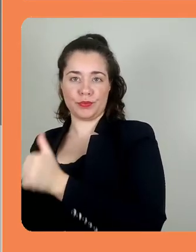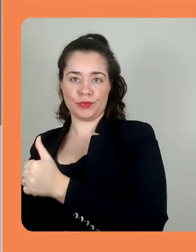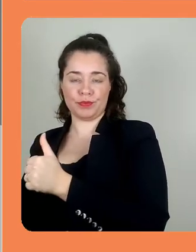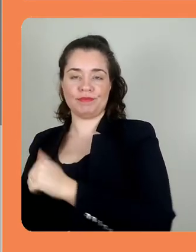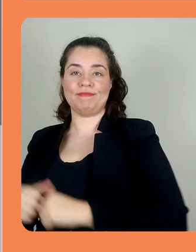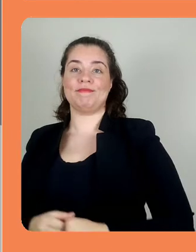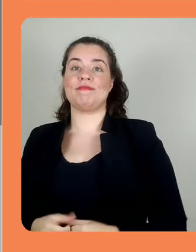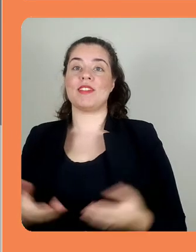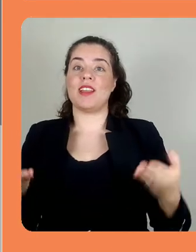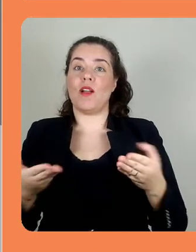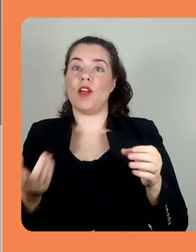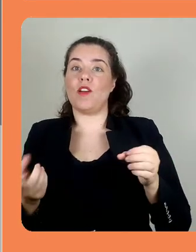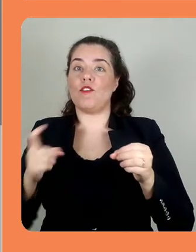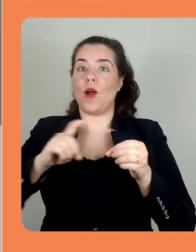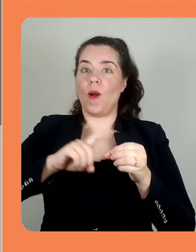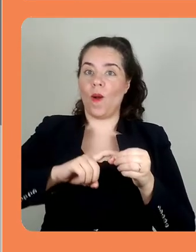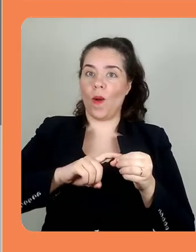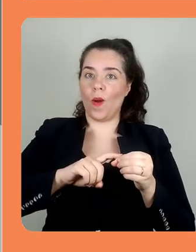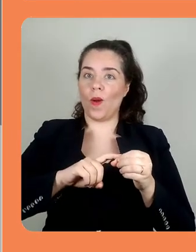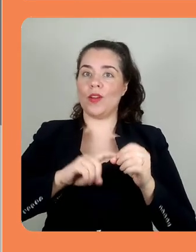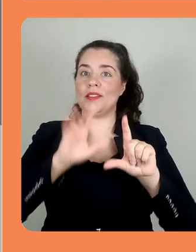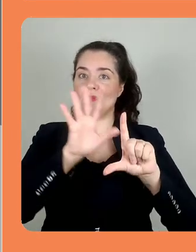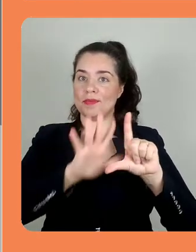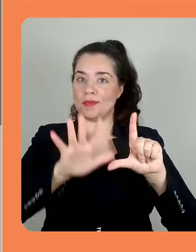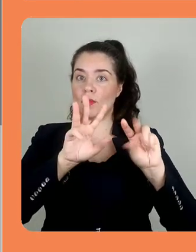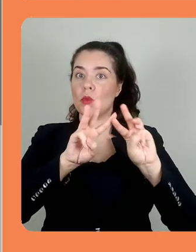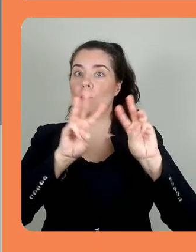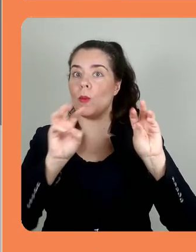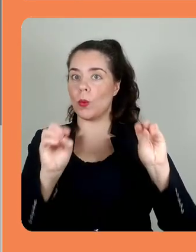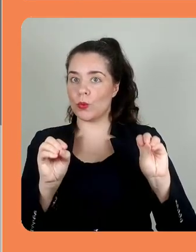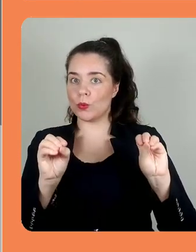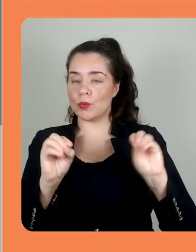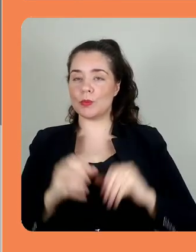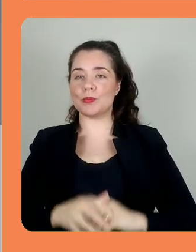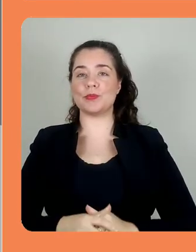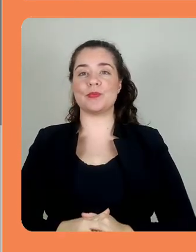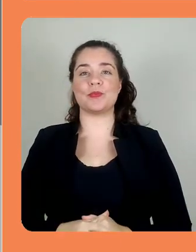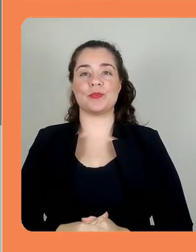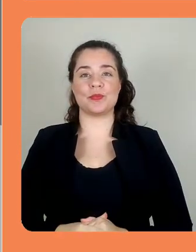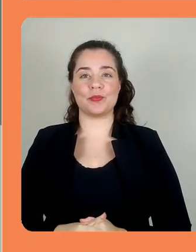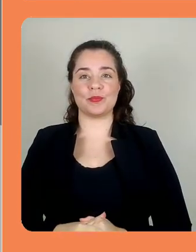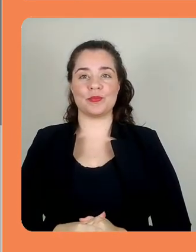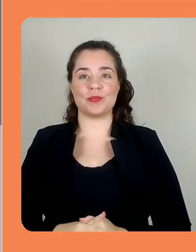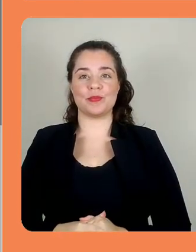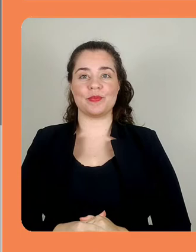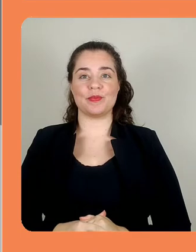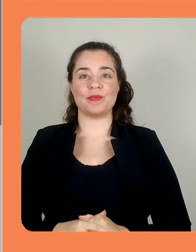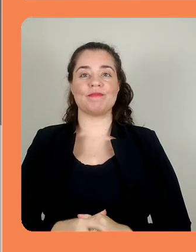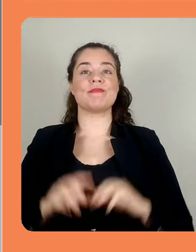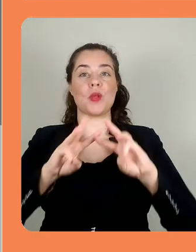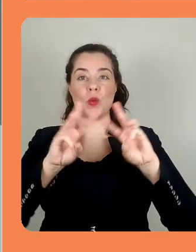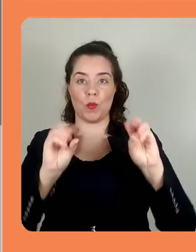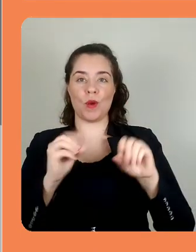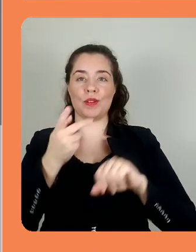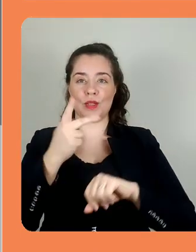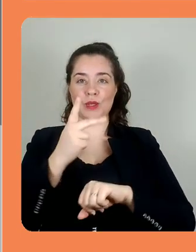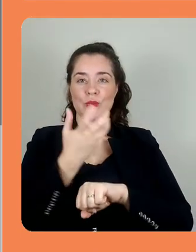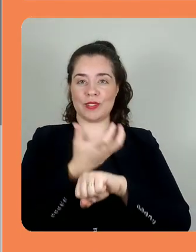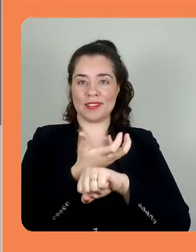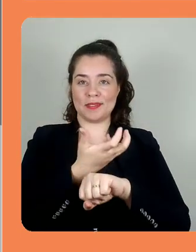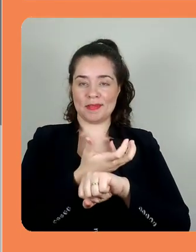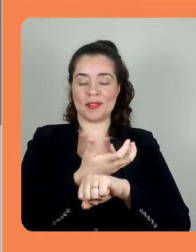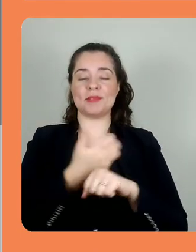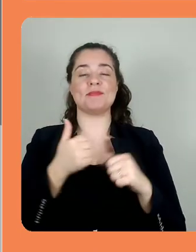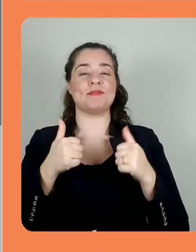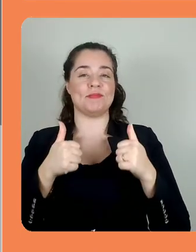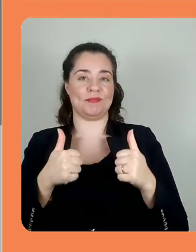aqui no YouTube está feito. Voltem lá no espaço que vocês, na sua sala, né? Na